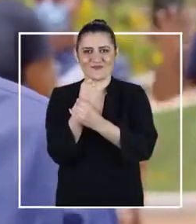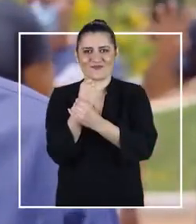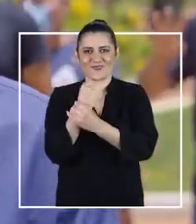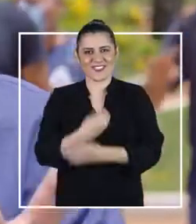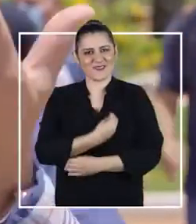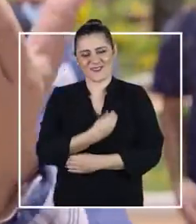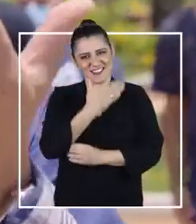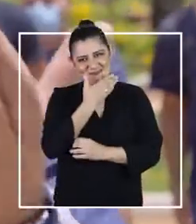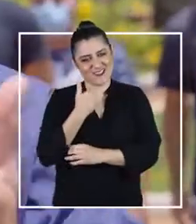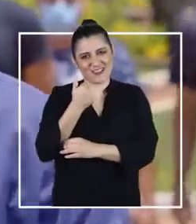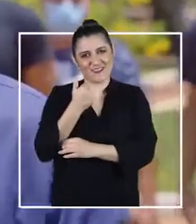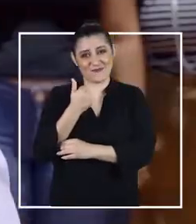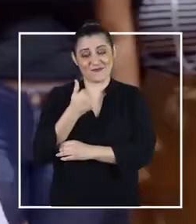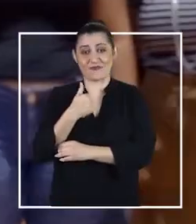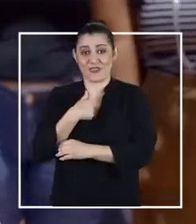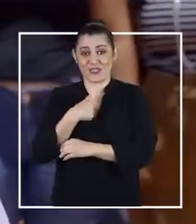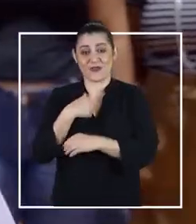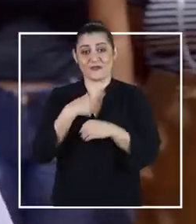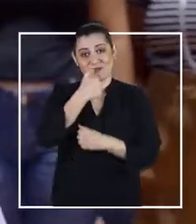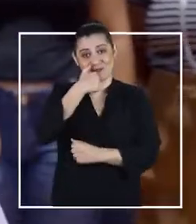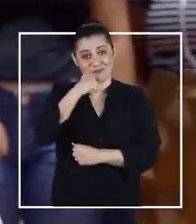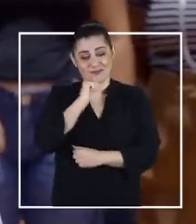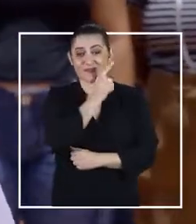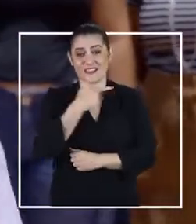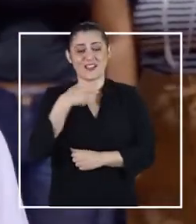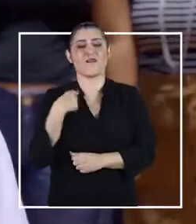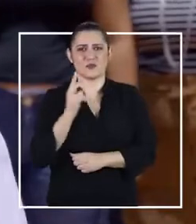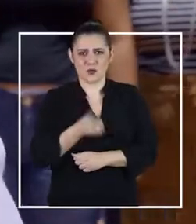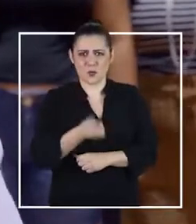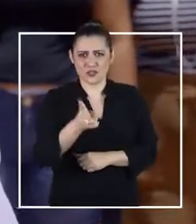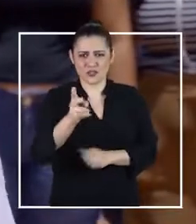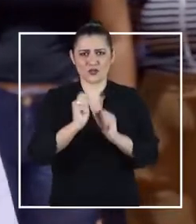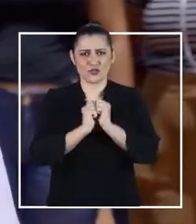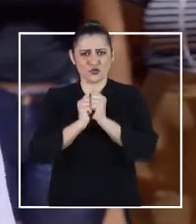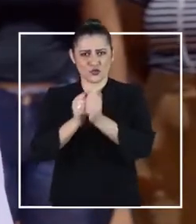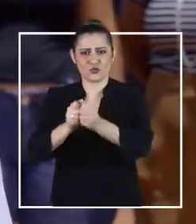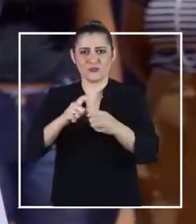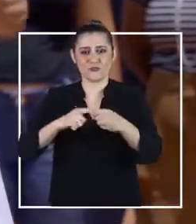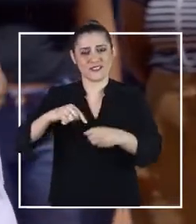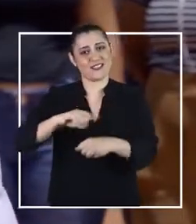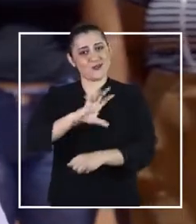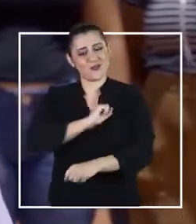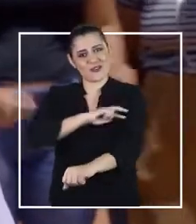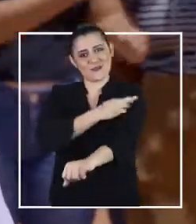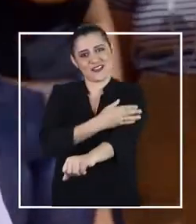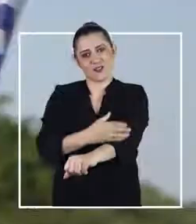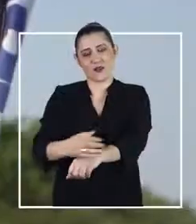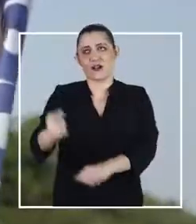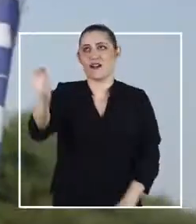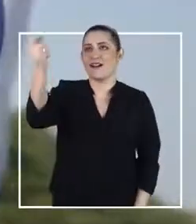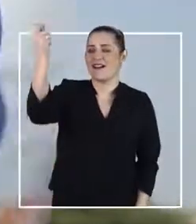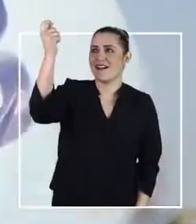segurança e uma vida melhor. Eu, Eduardo e Gladysson vamos seguir governando de mãos dadas por amor a Rio